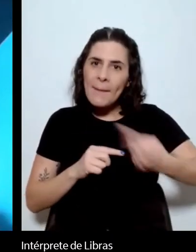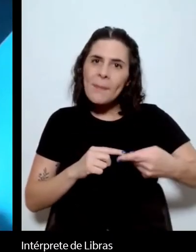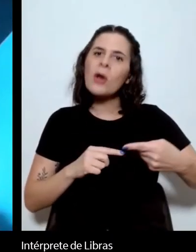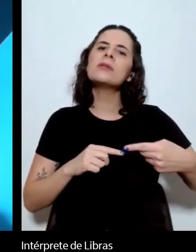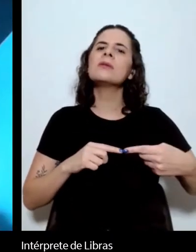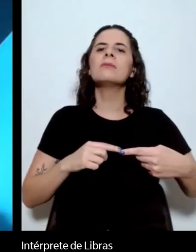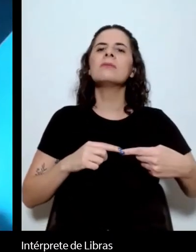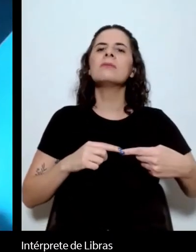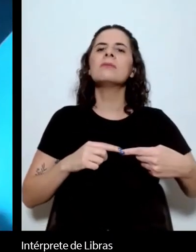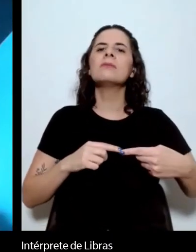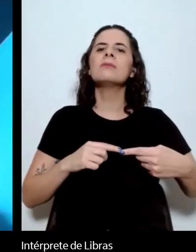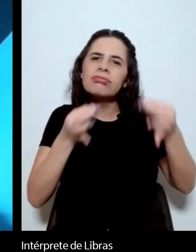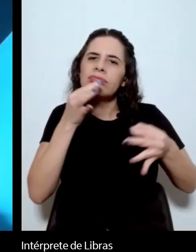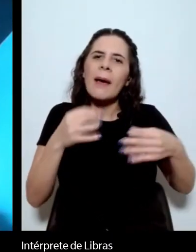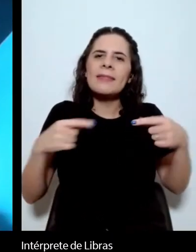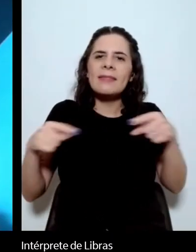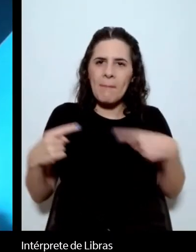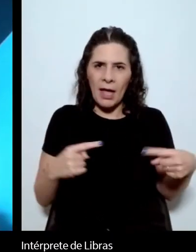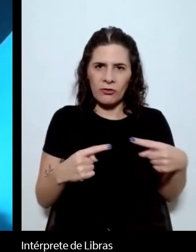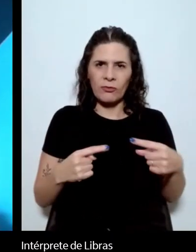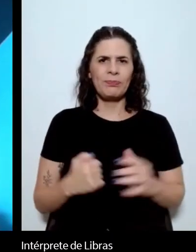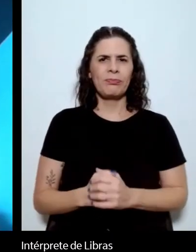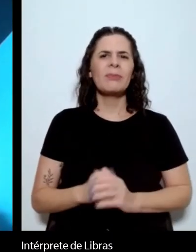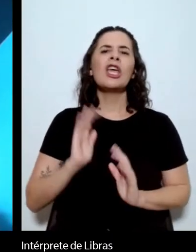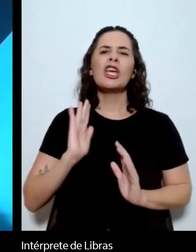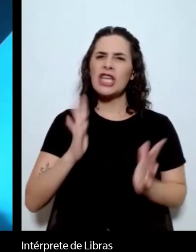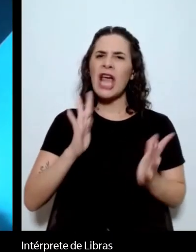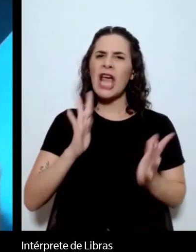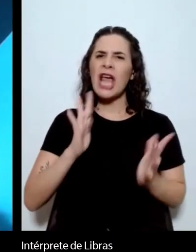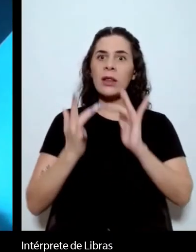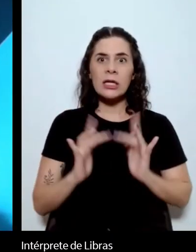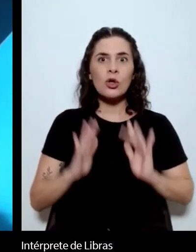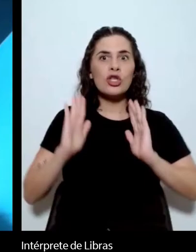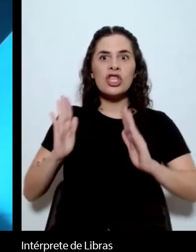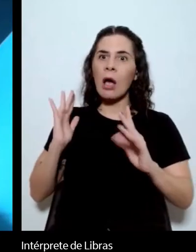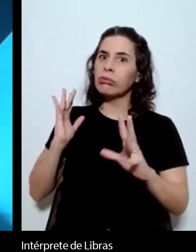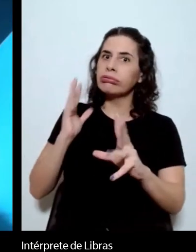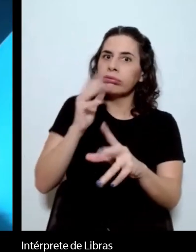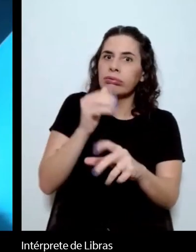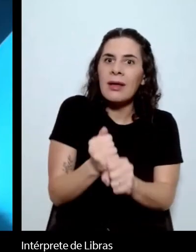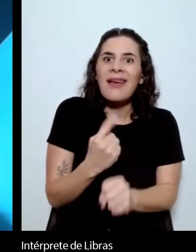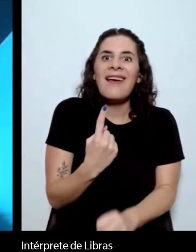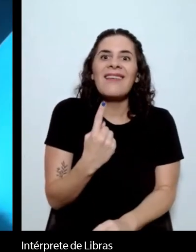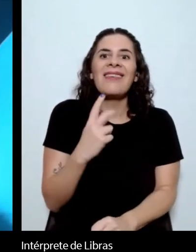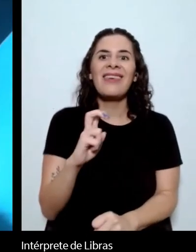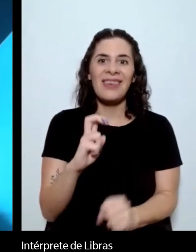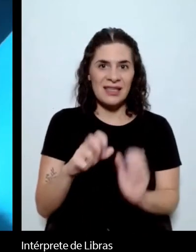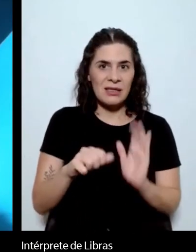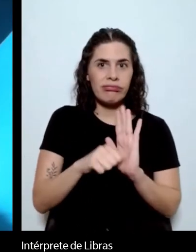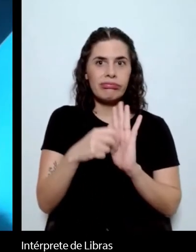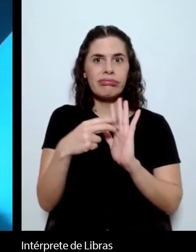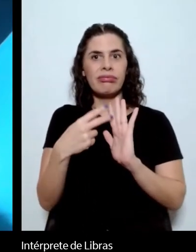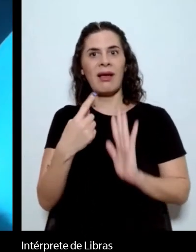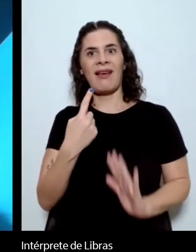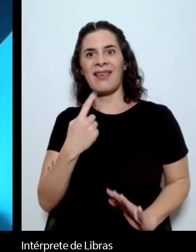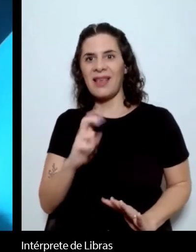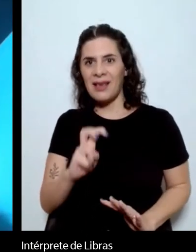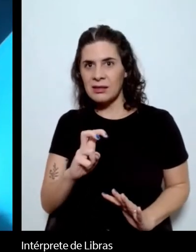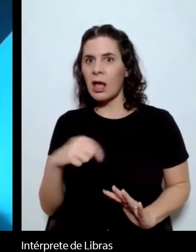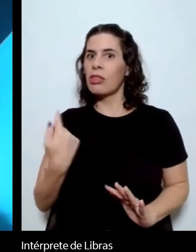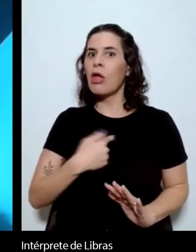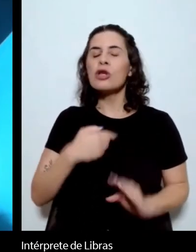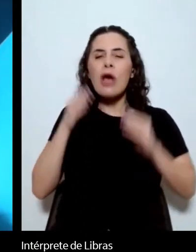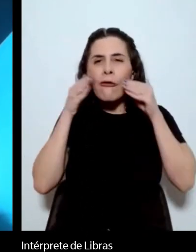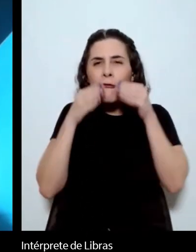Em todas as edições do Conexões, já fizemos mais de 15 edições deste encontro, sempre nós valorizamos ao máximo o